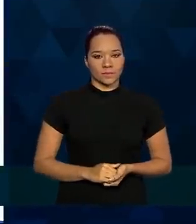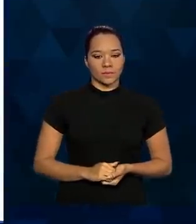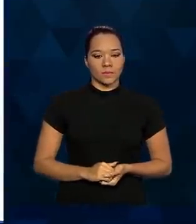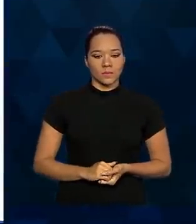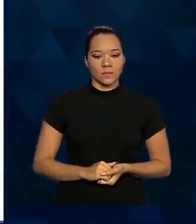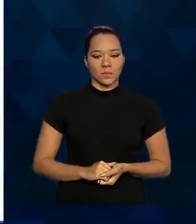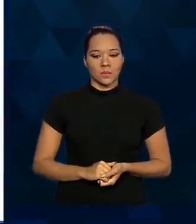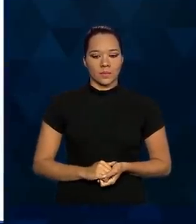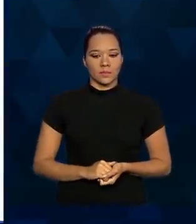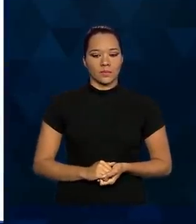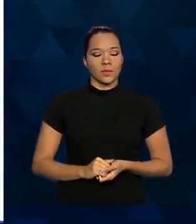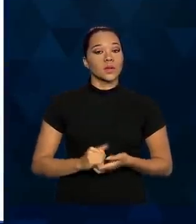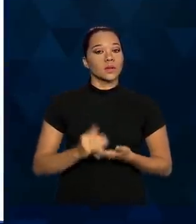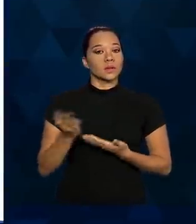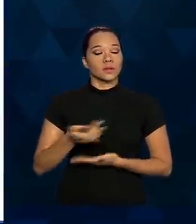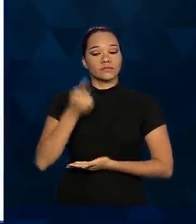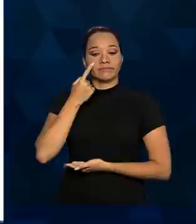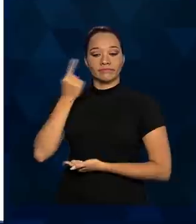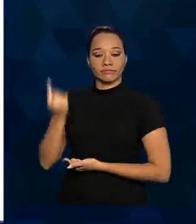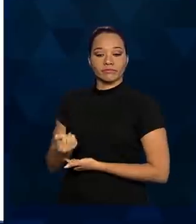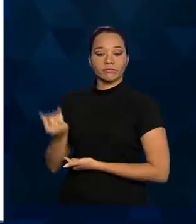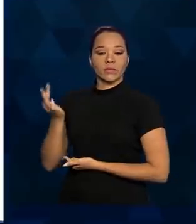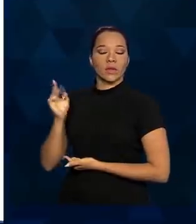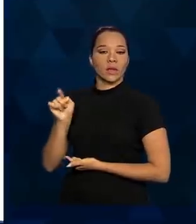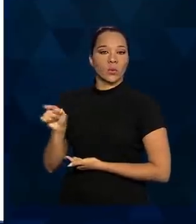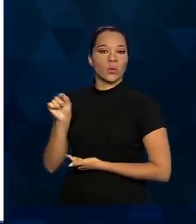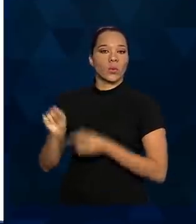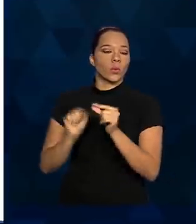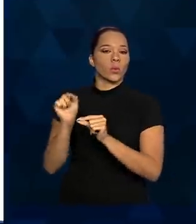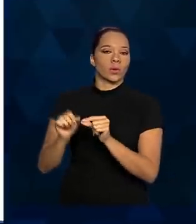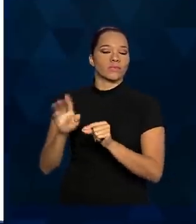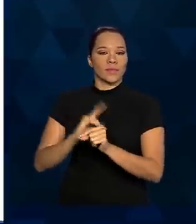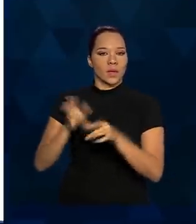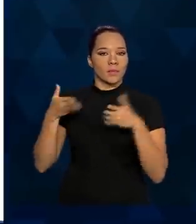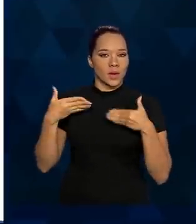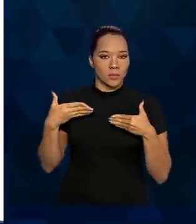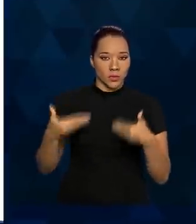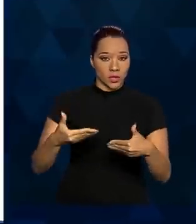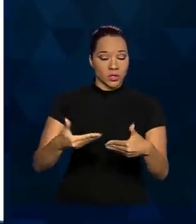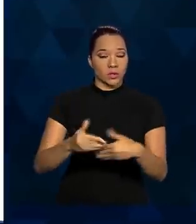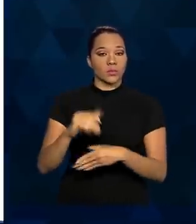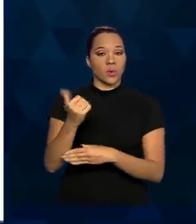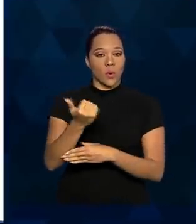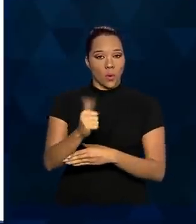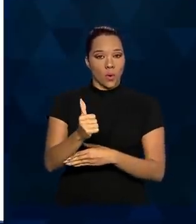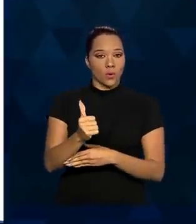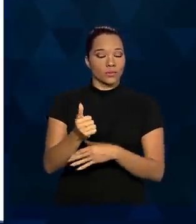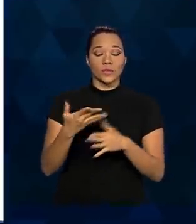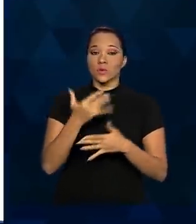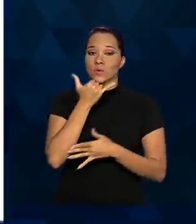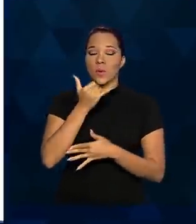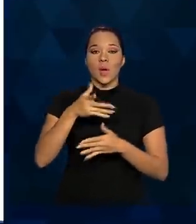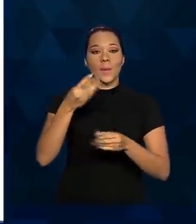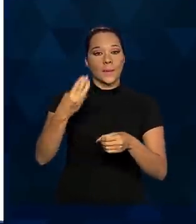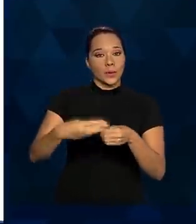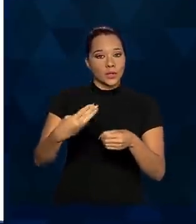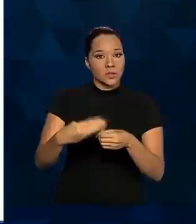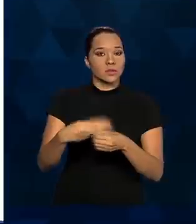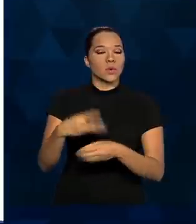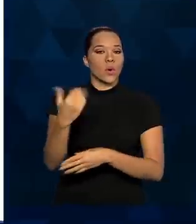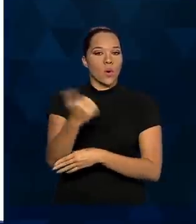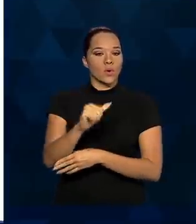Então, foram considerados para municípios 11,3 bilhões de reais